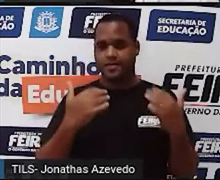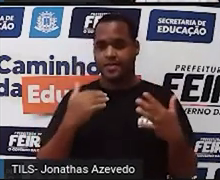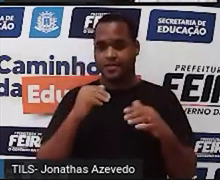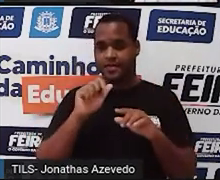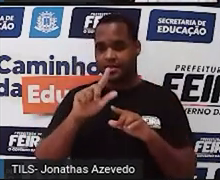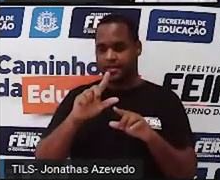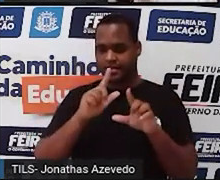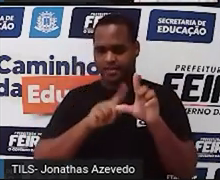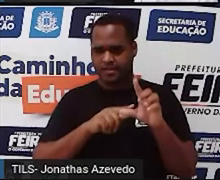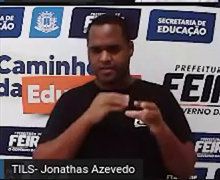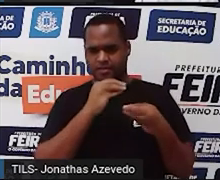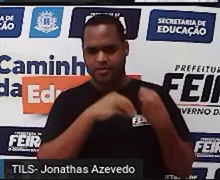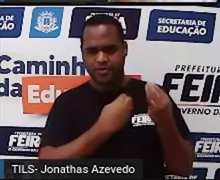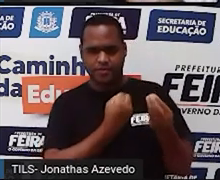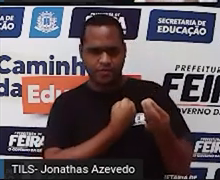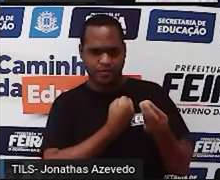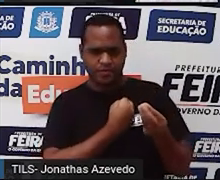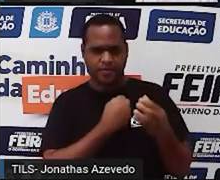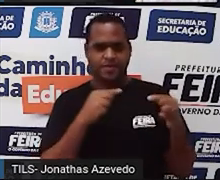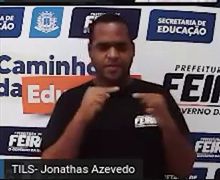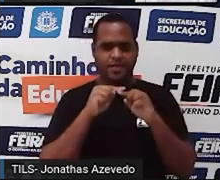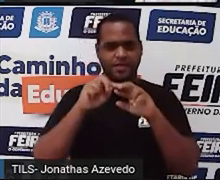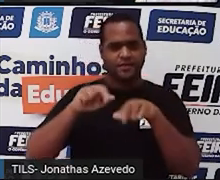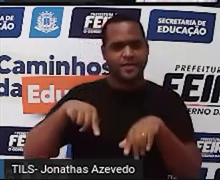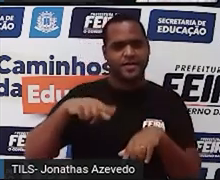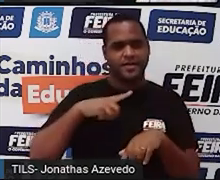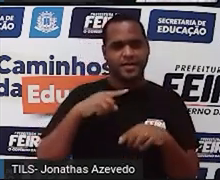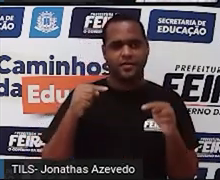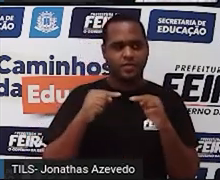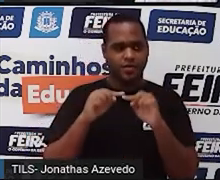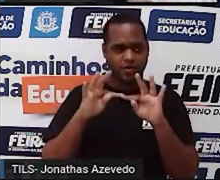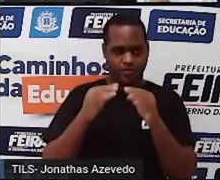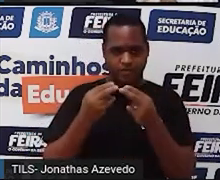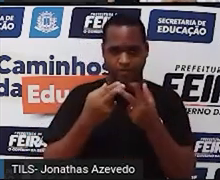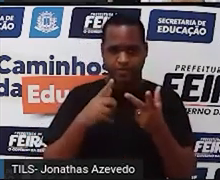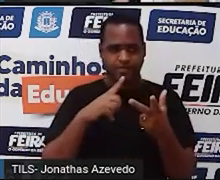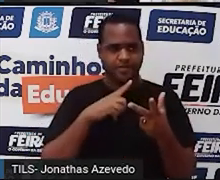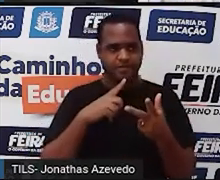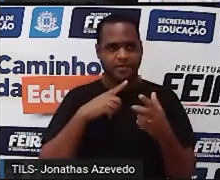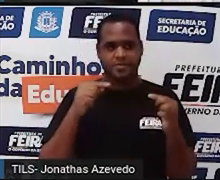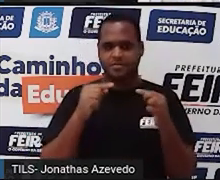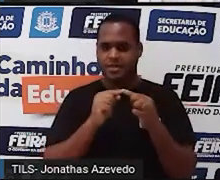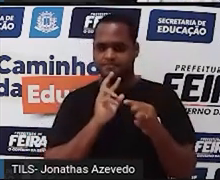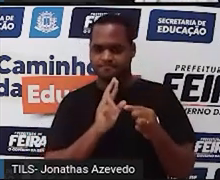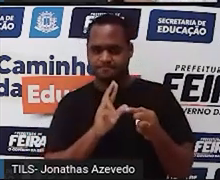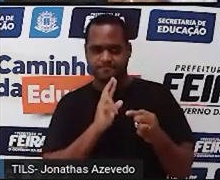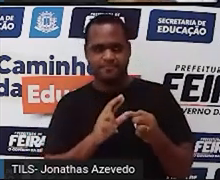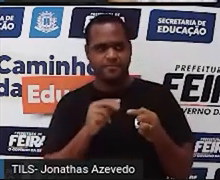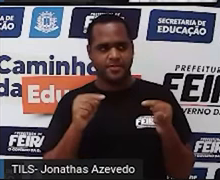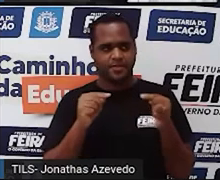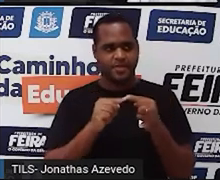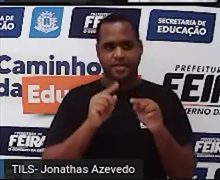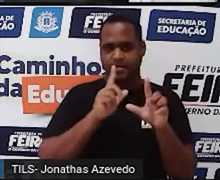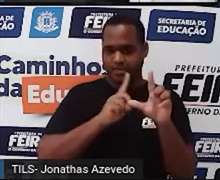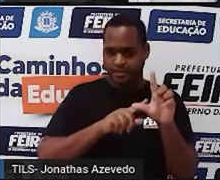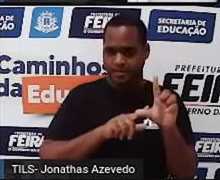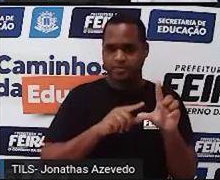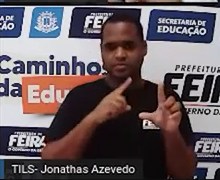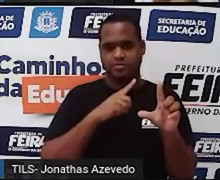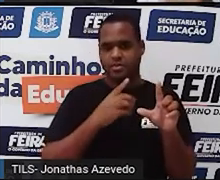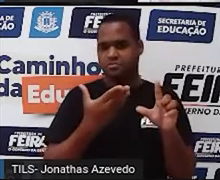álgebra, né? Como um todo, dessa parte da matemática como um todo, essas sentenças vão ter letras